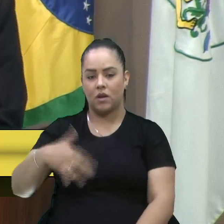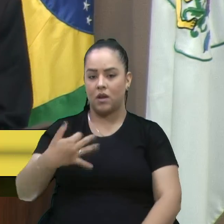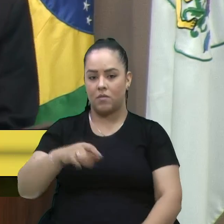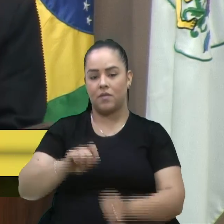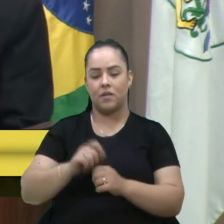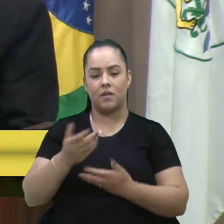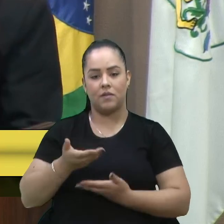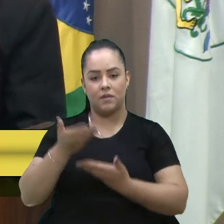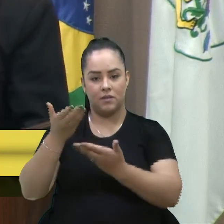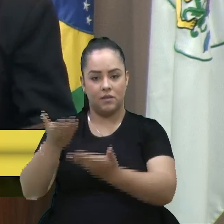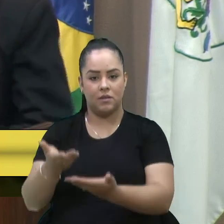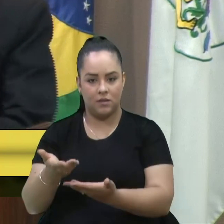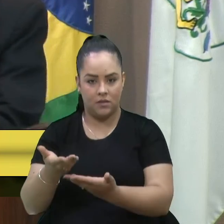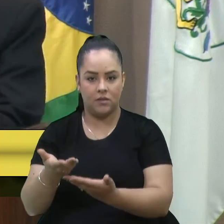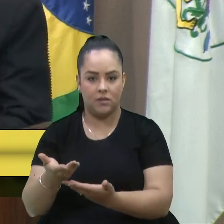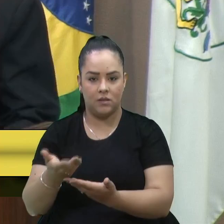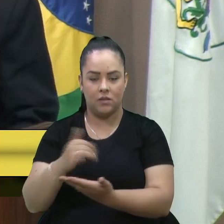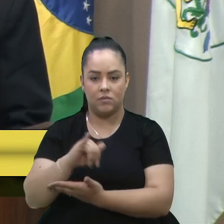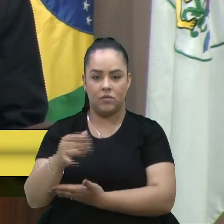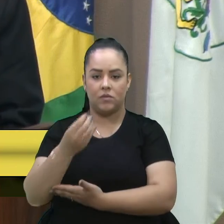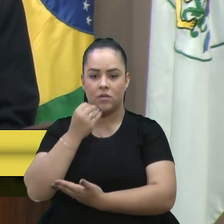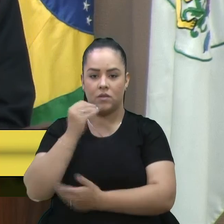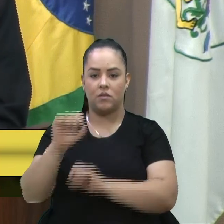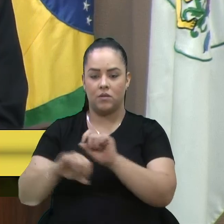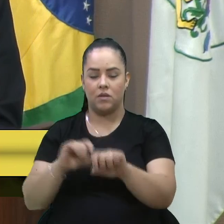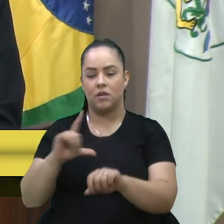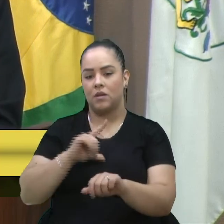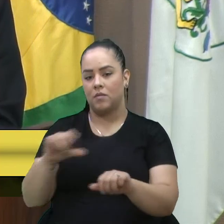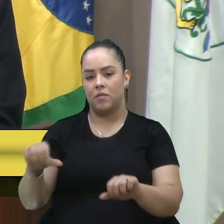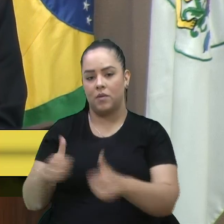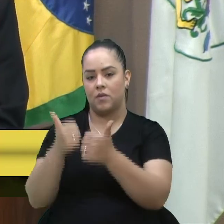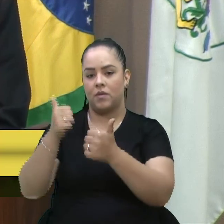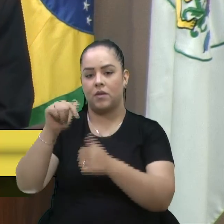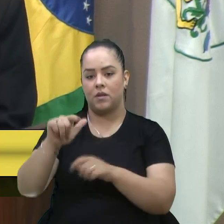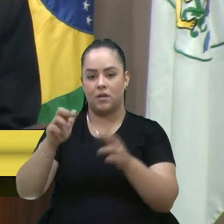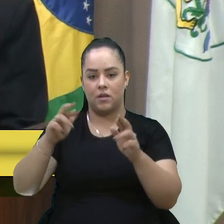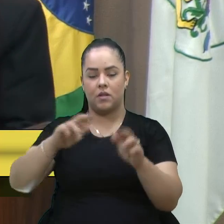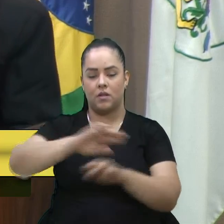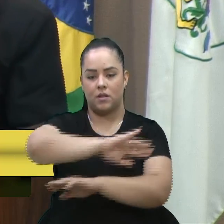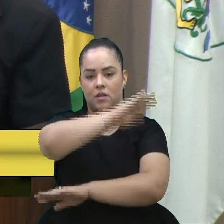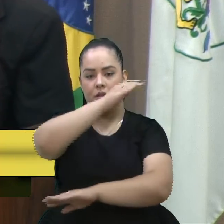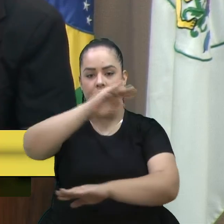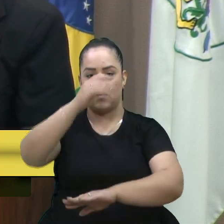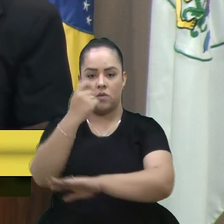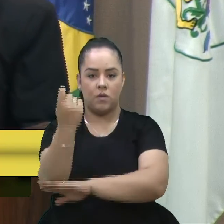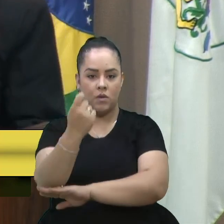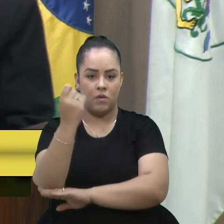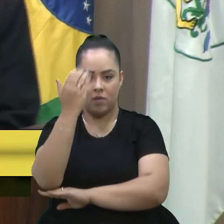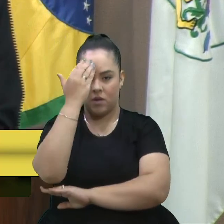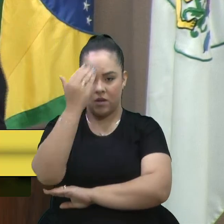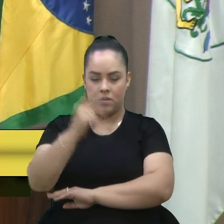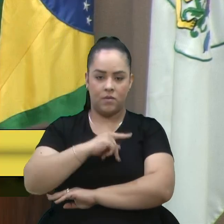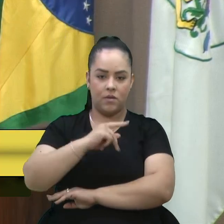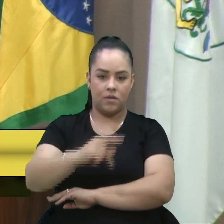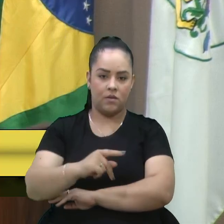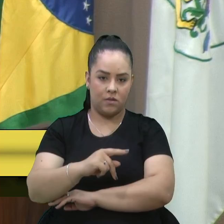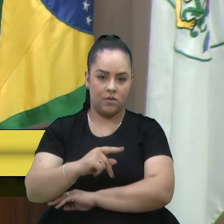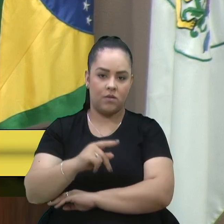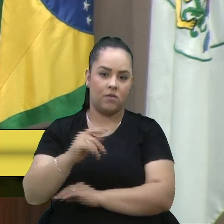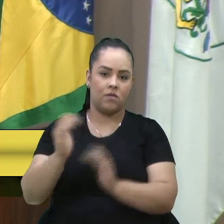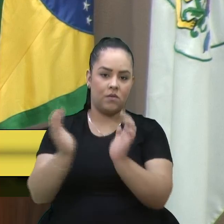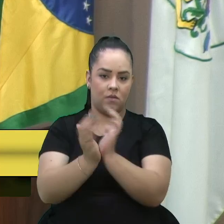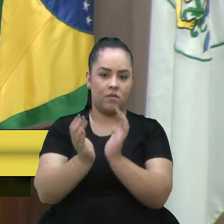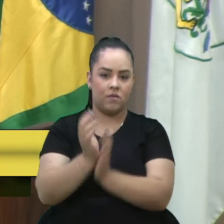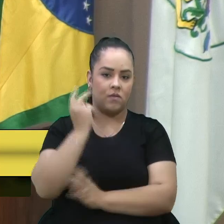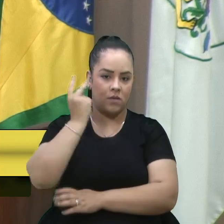visitas e aproveitar tudo de melhor que a gente tem aqui na nossa Serra Gaúcha. Meu muito obrigado, presidente, demais colegas